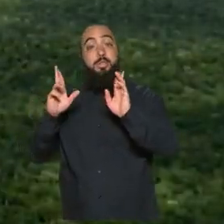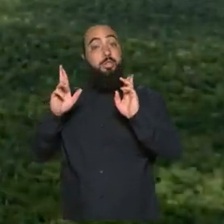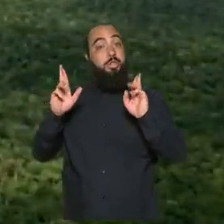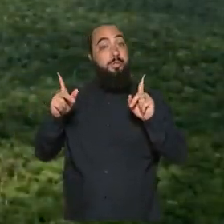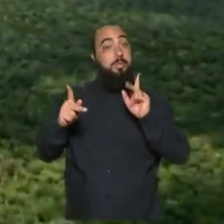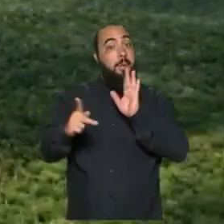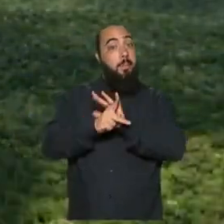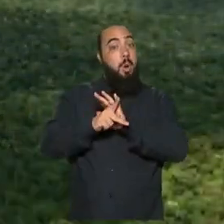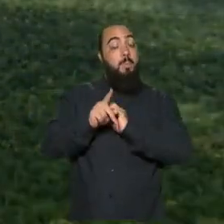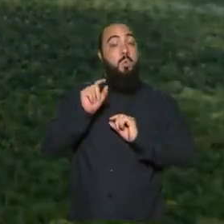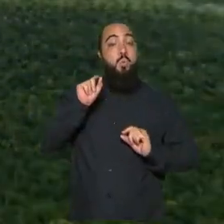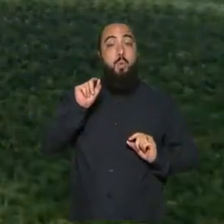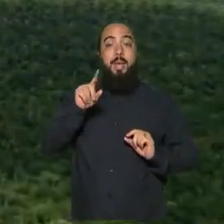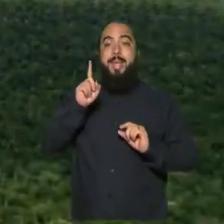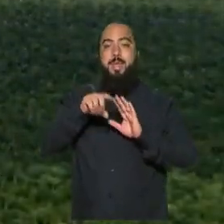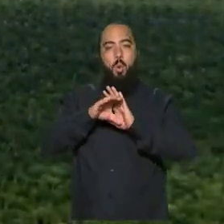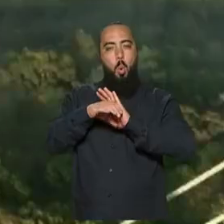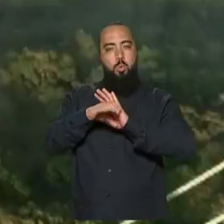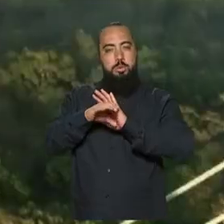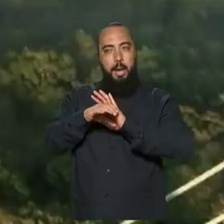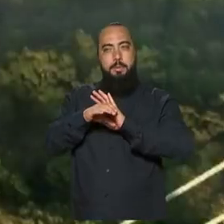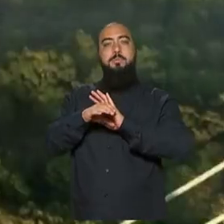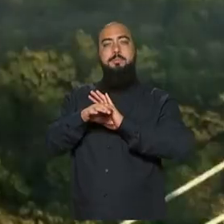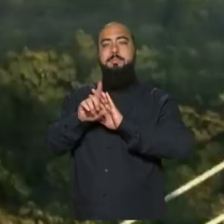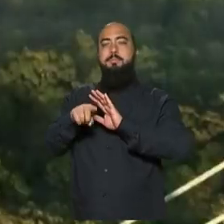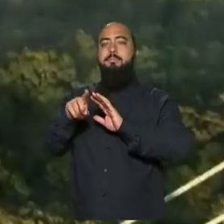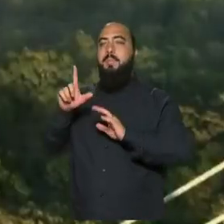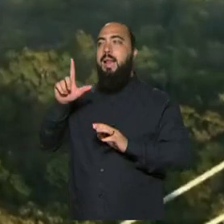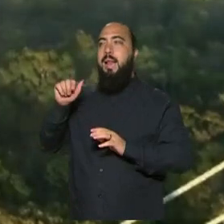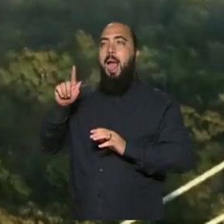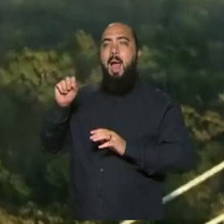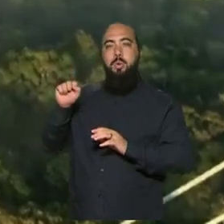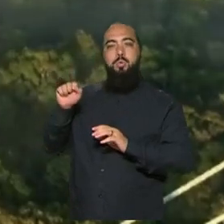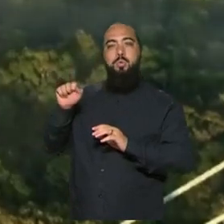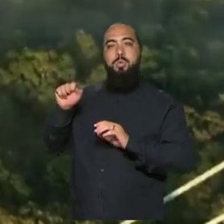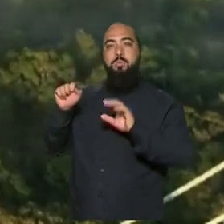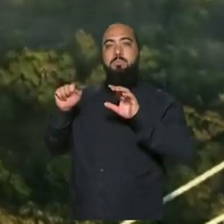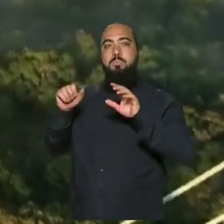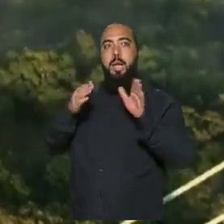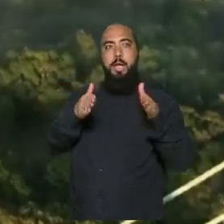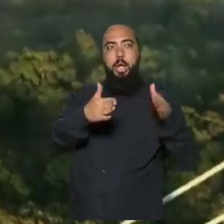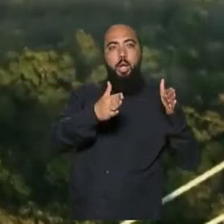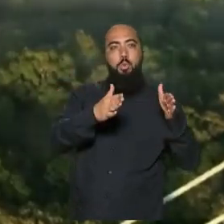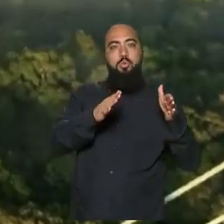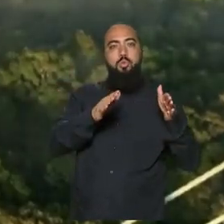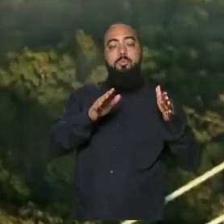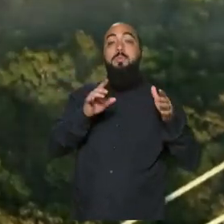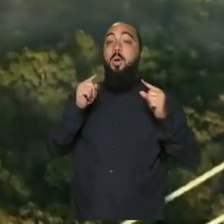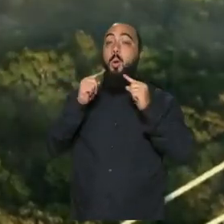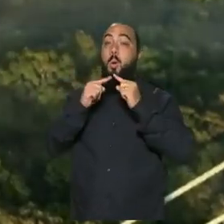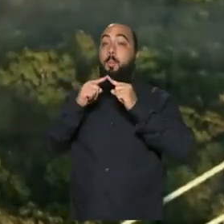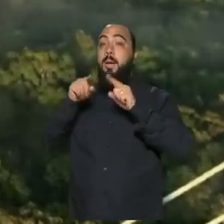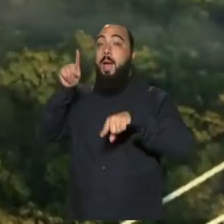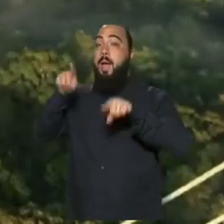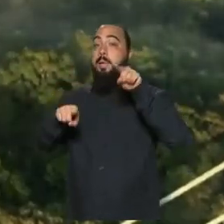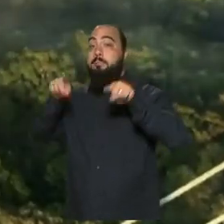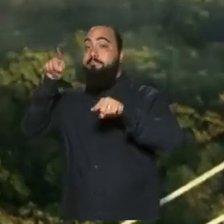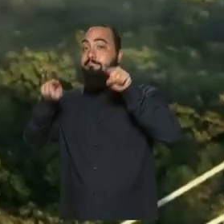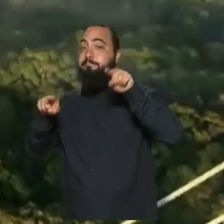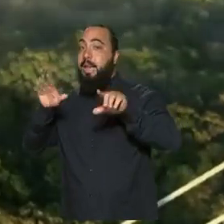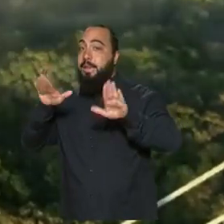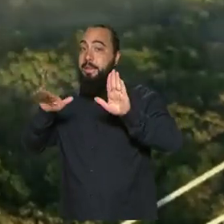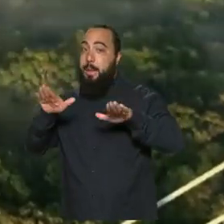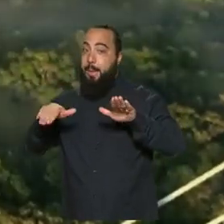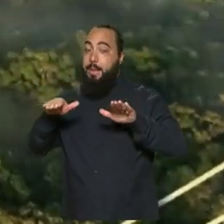desse conceito de lagos atmosféricos para rios atmosféricos é mais associada à escala, né? Ao